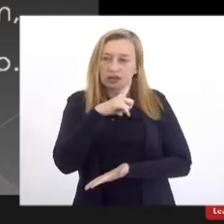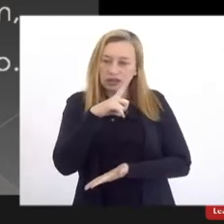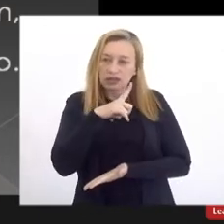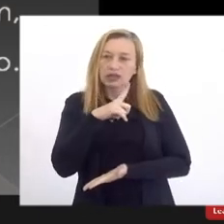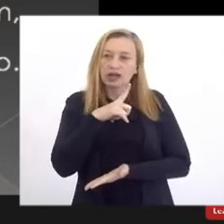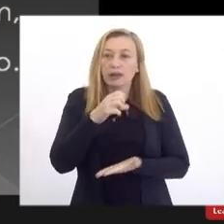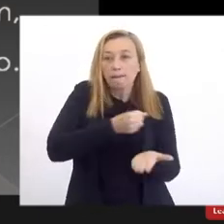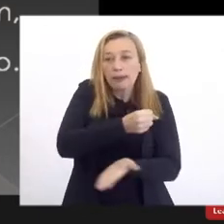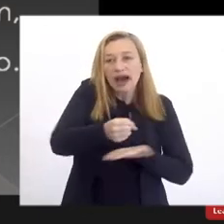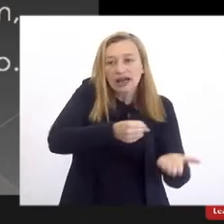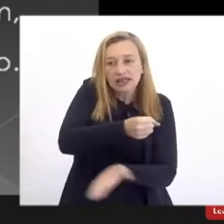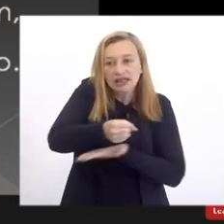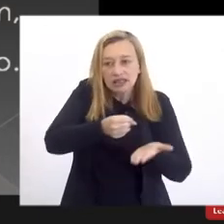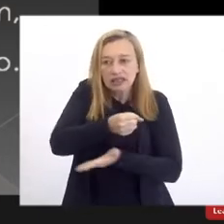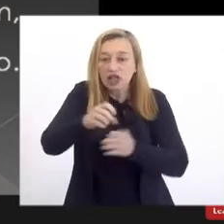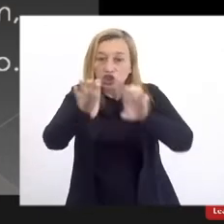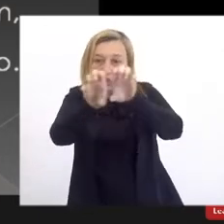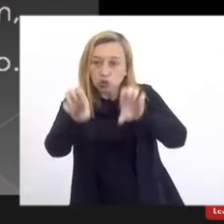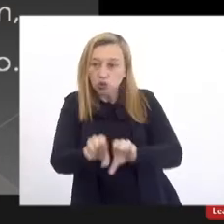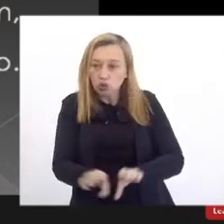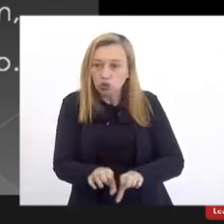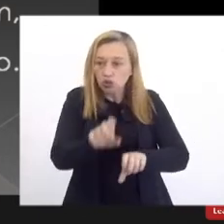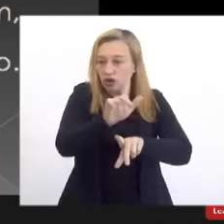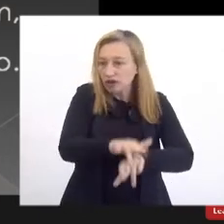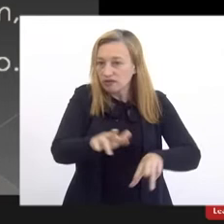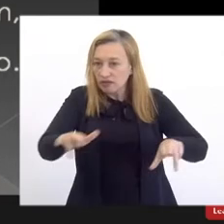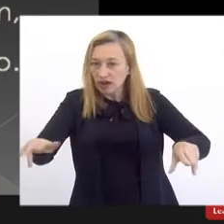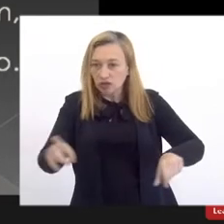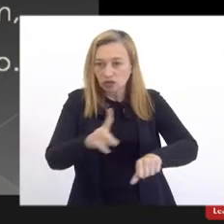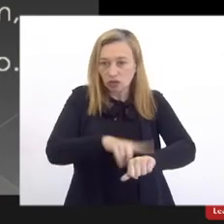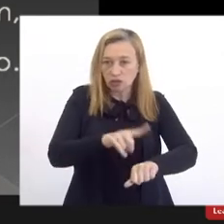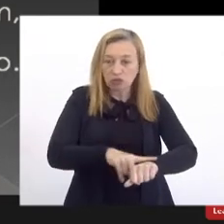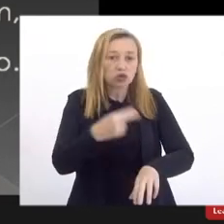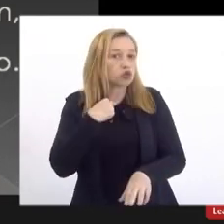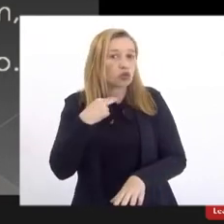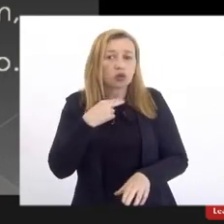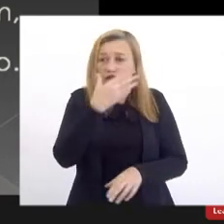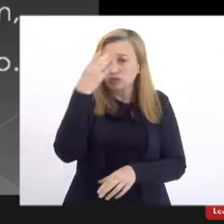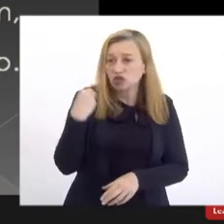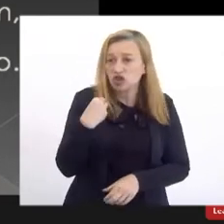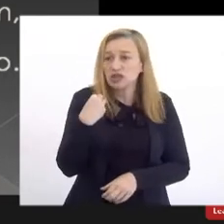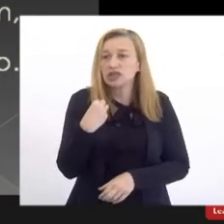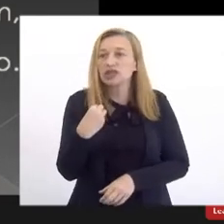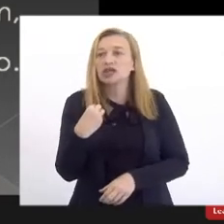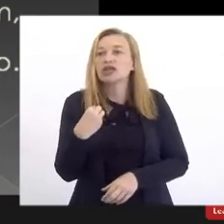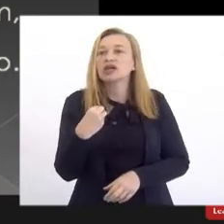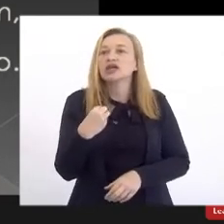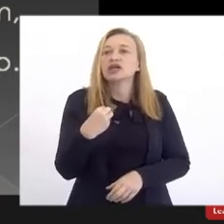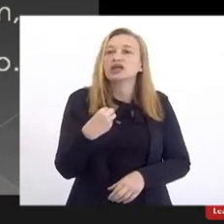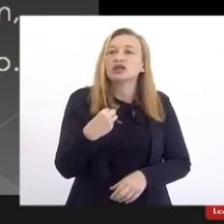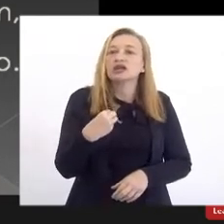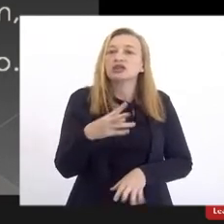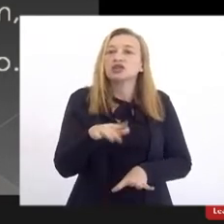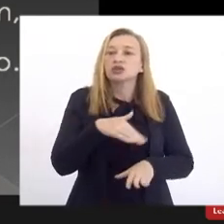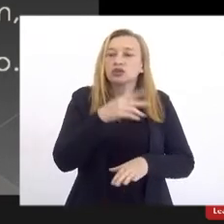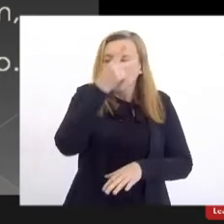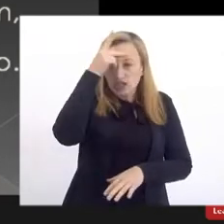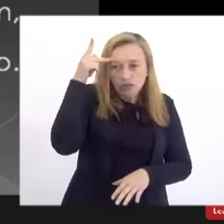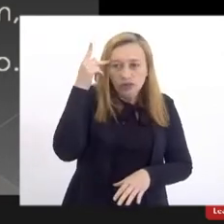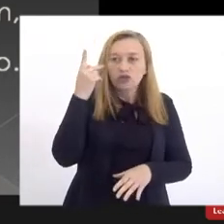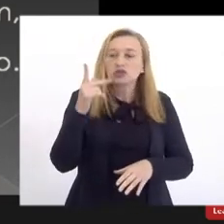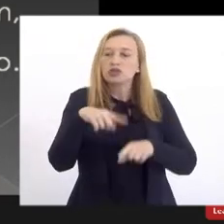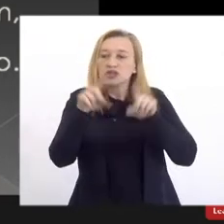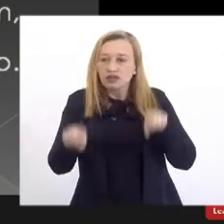base, né, estrutura em vários aspectos, e nós não podemos esquecer que são as pessoas, que são os